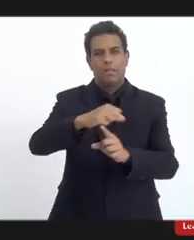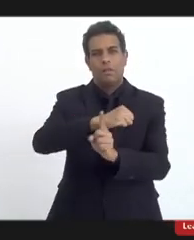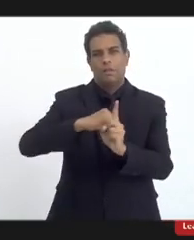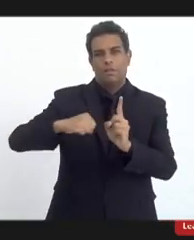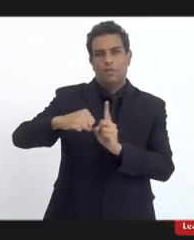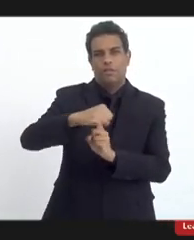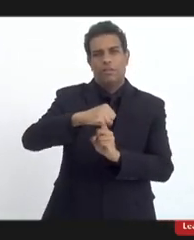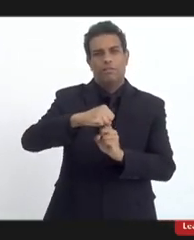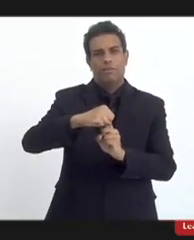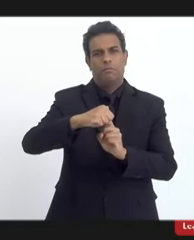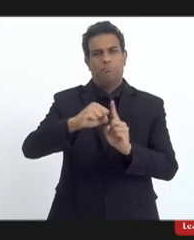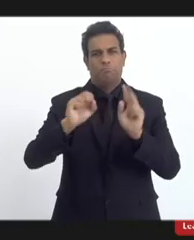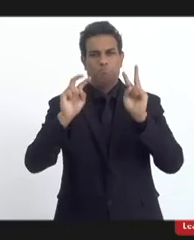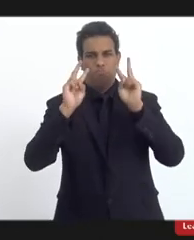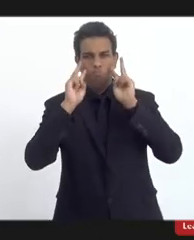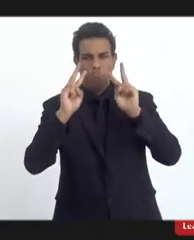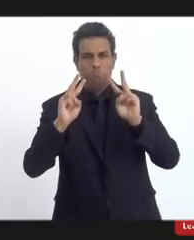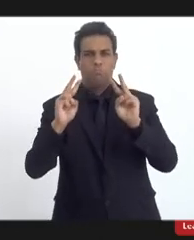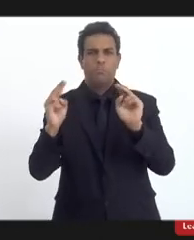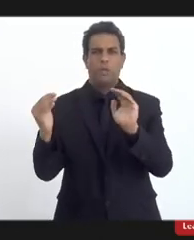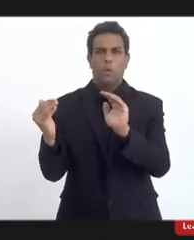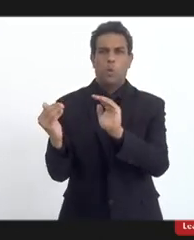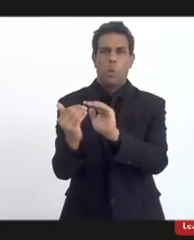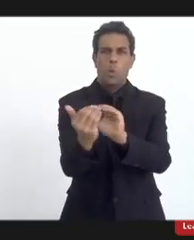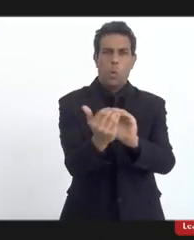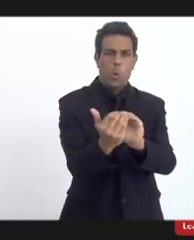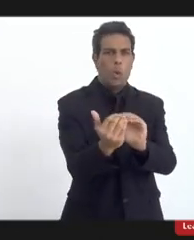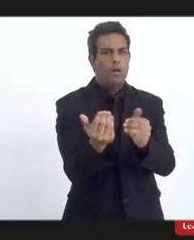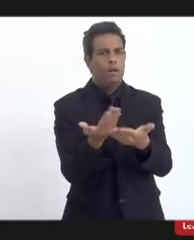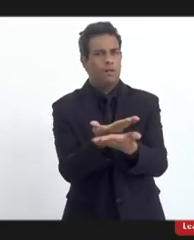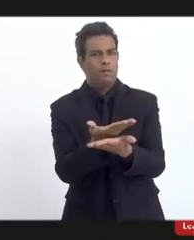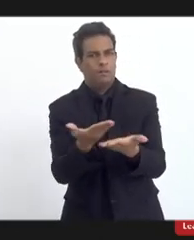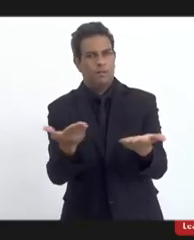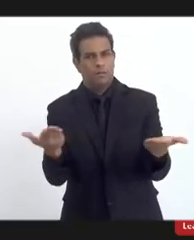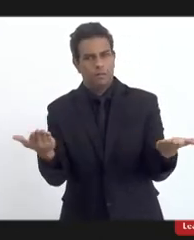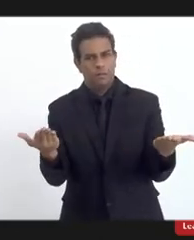e eu concordo plenamente com que